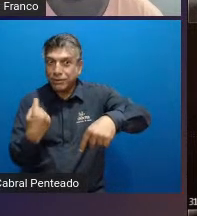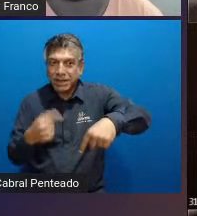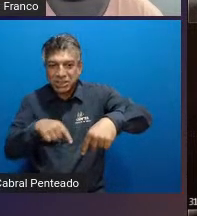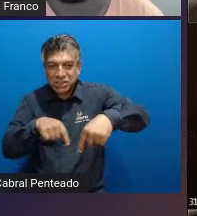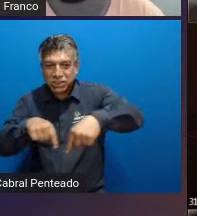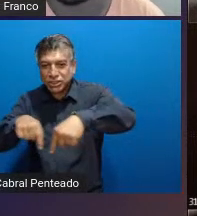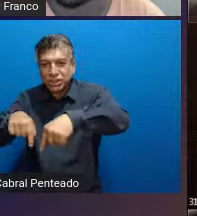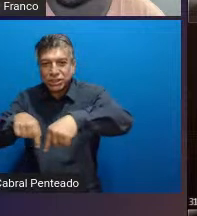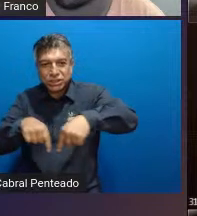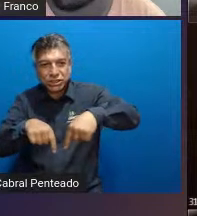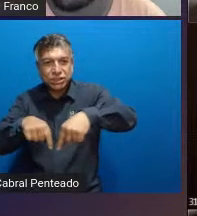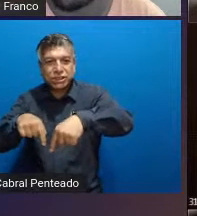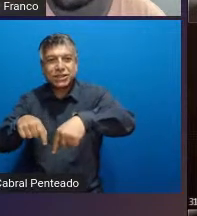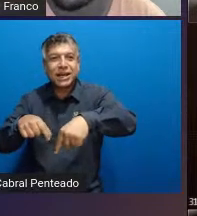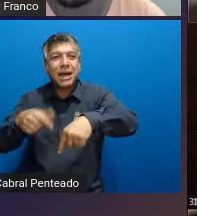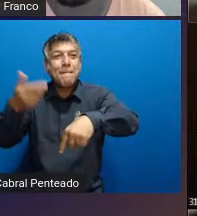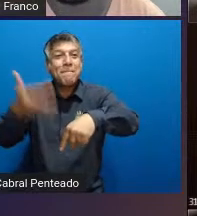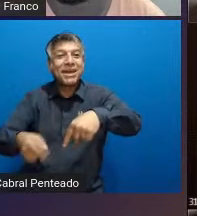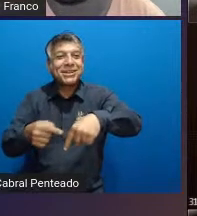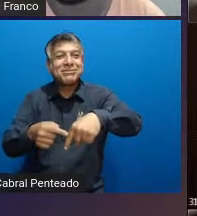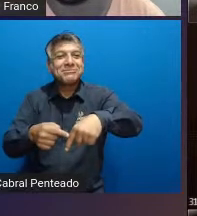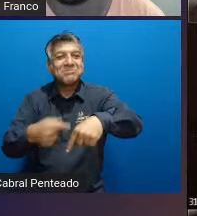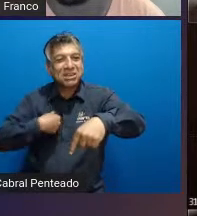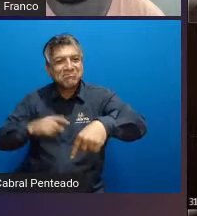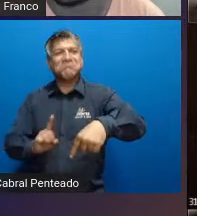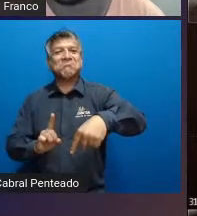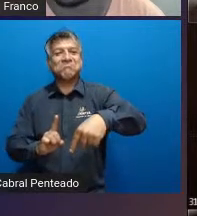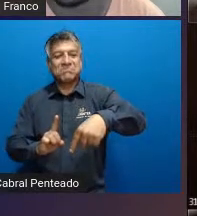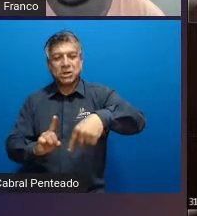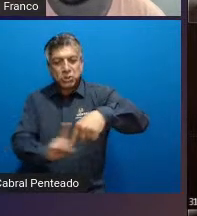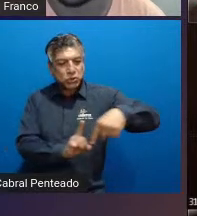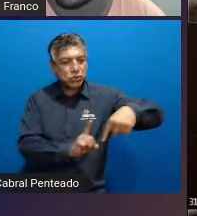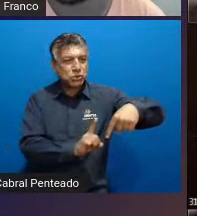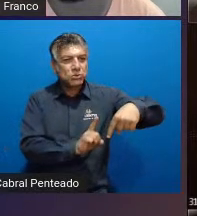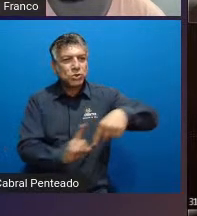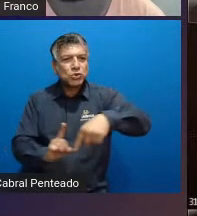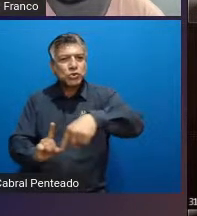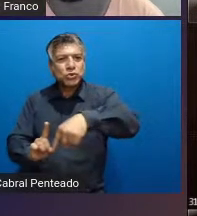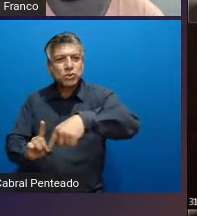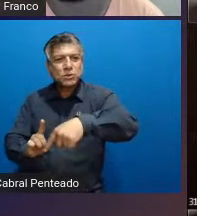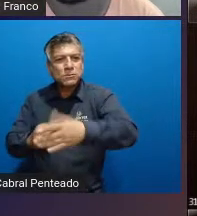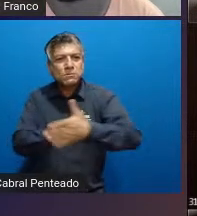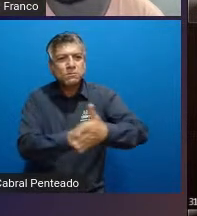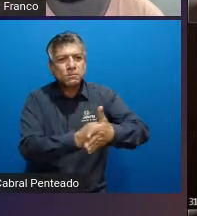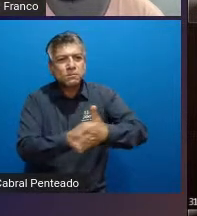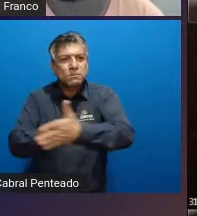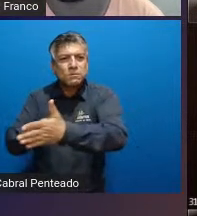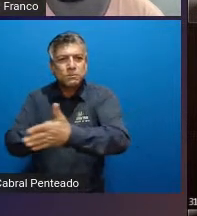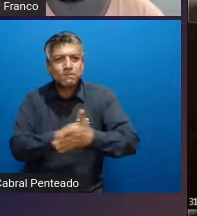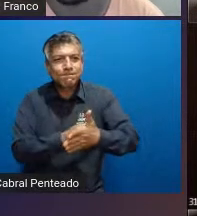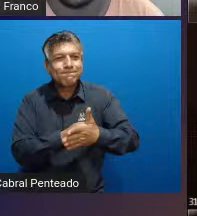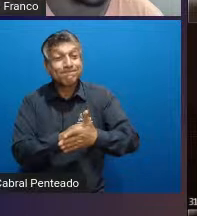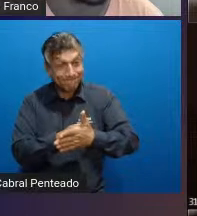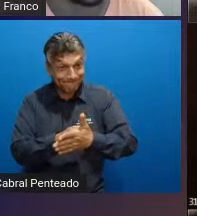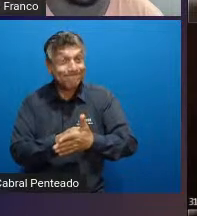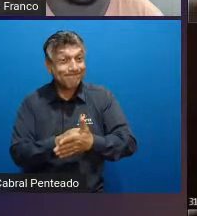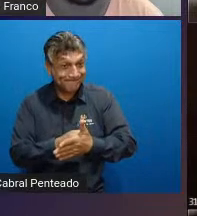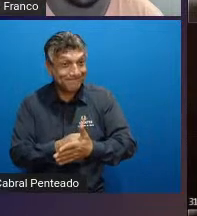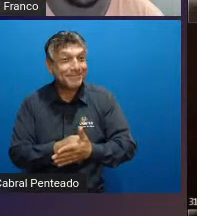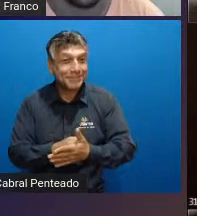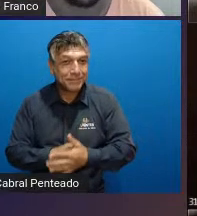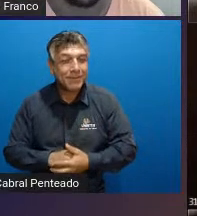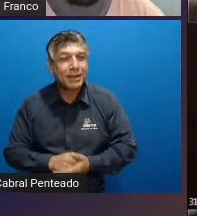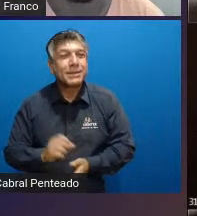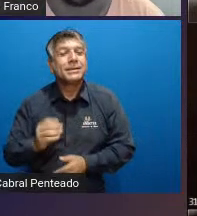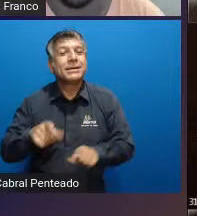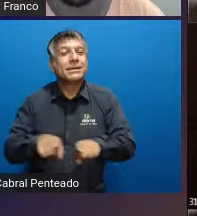campo já o defensor comum é conduzido ou seja reage a ação do atacante aí ele